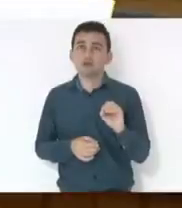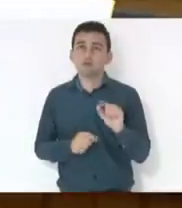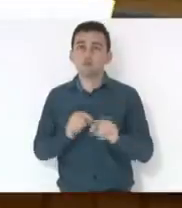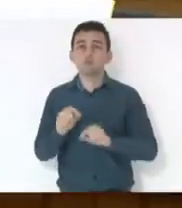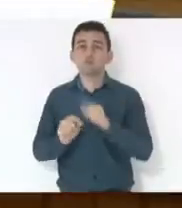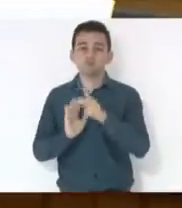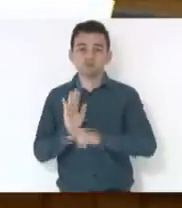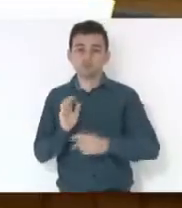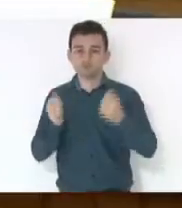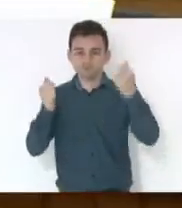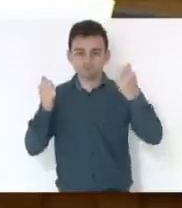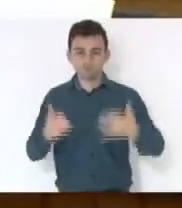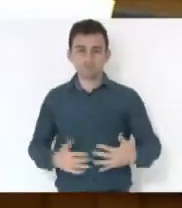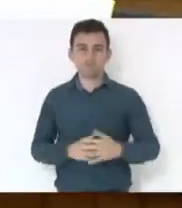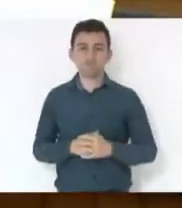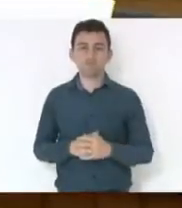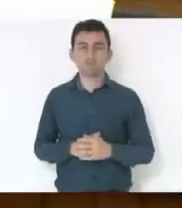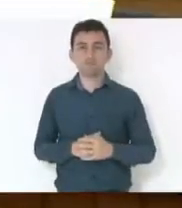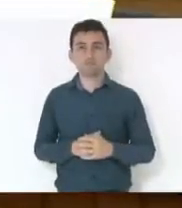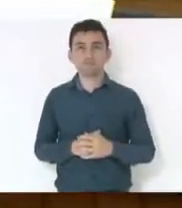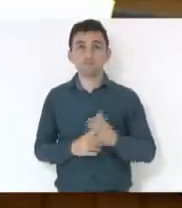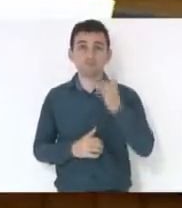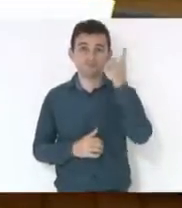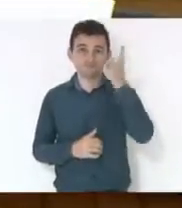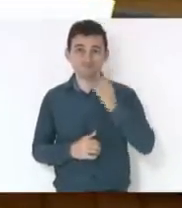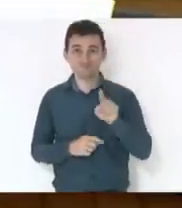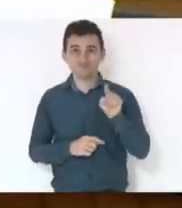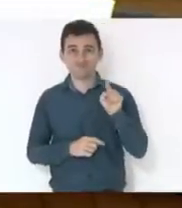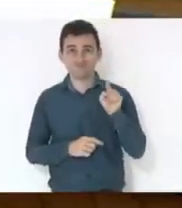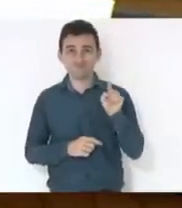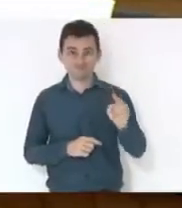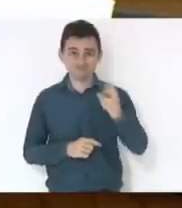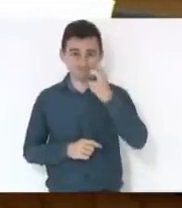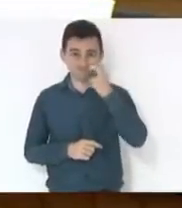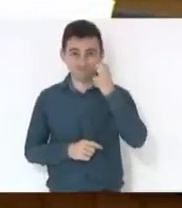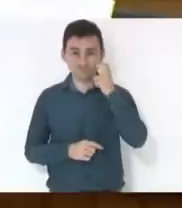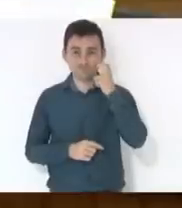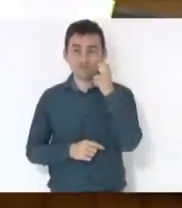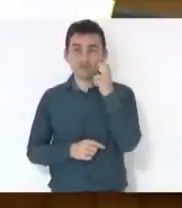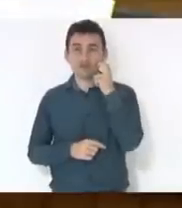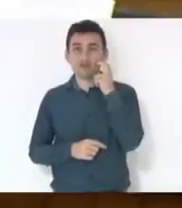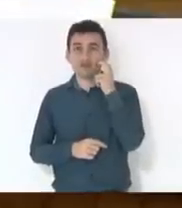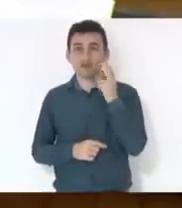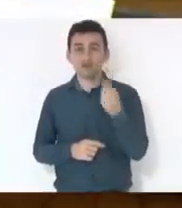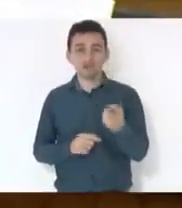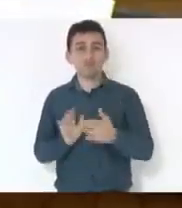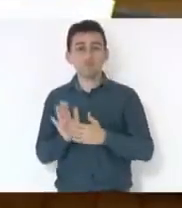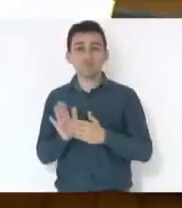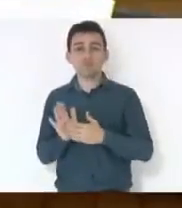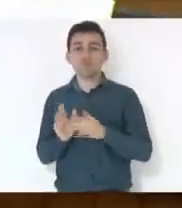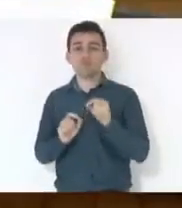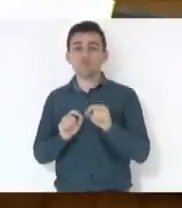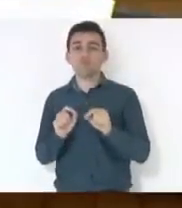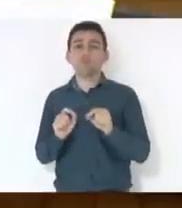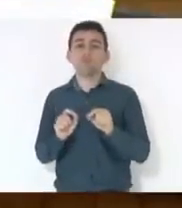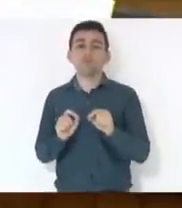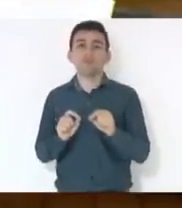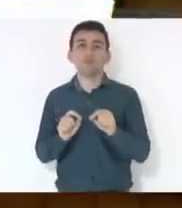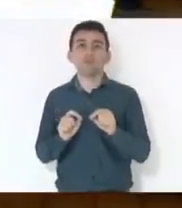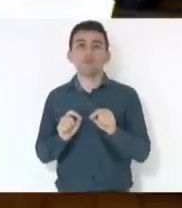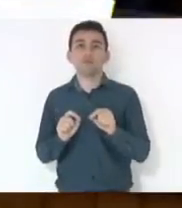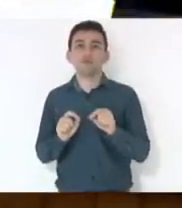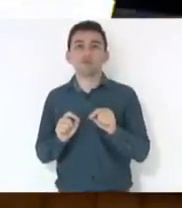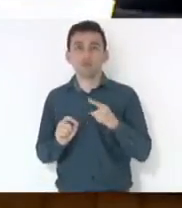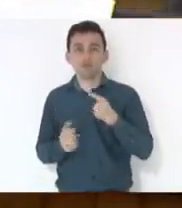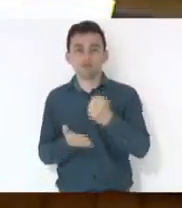projeto. O deputado Vampiro propõe o seguinte, que nos contratos celebrados por órgãos e